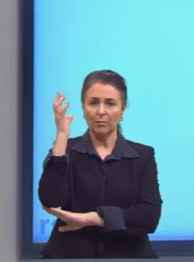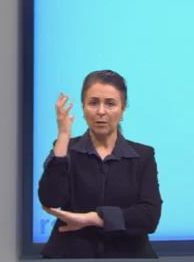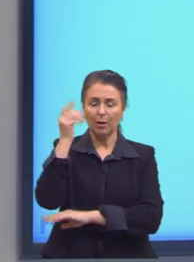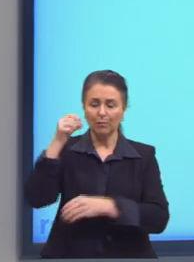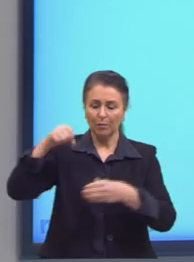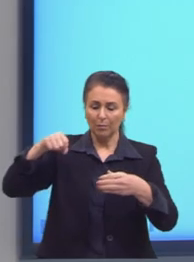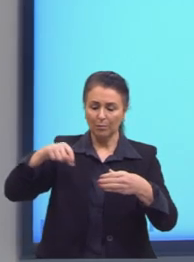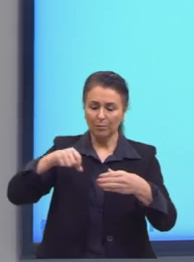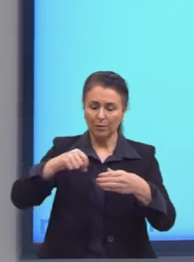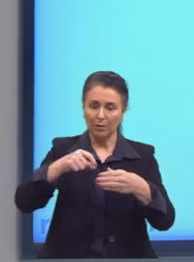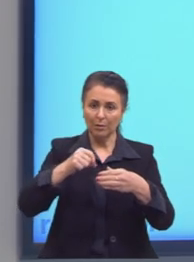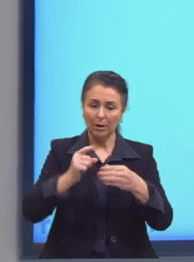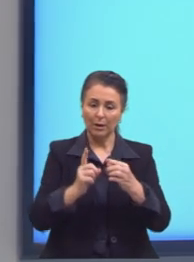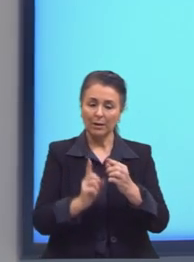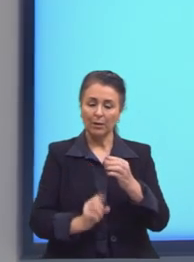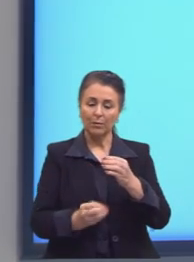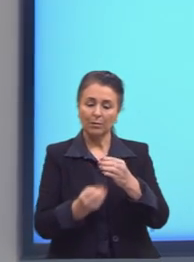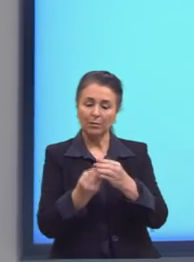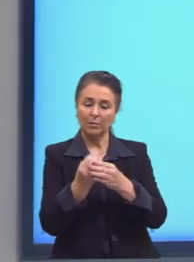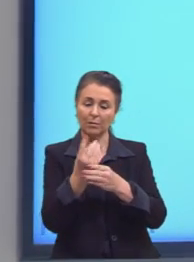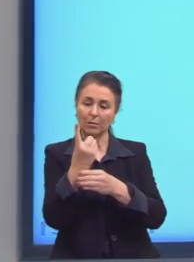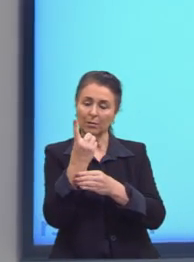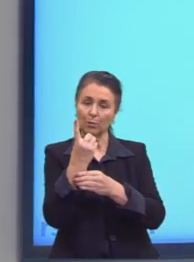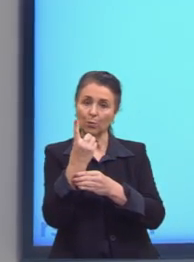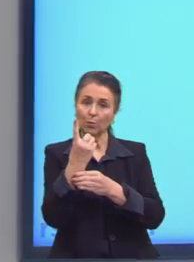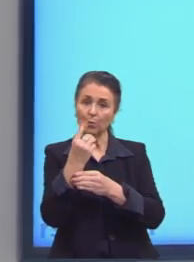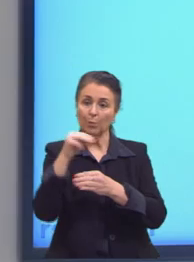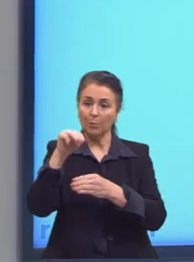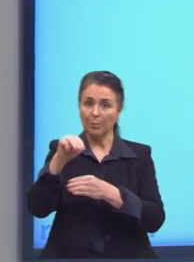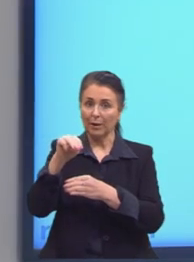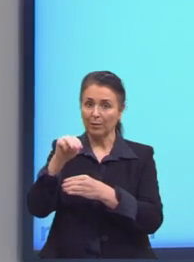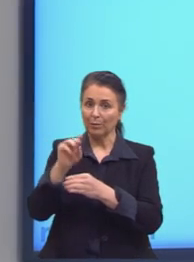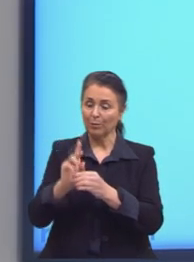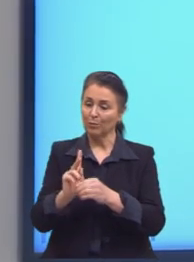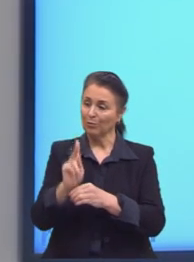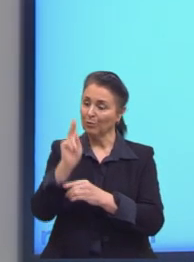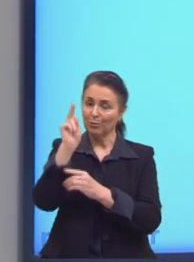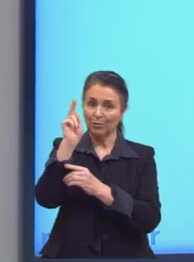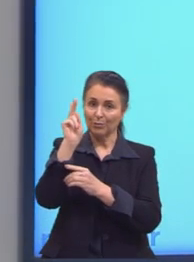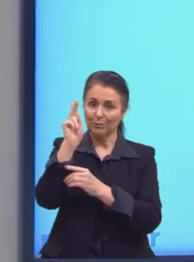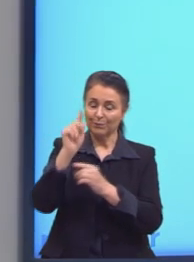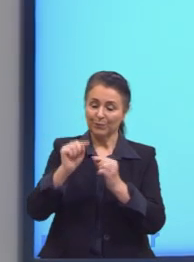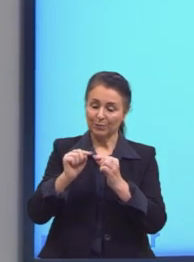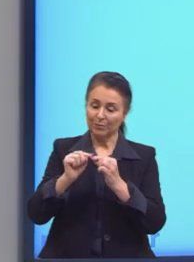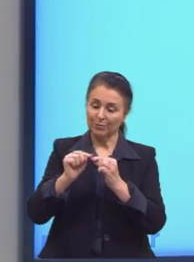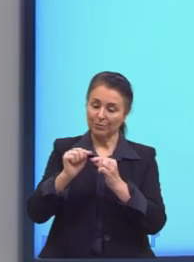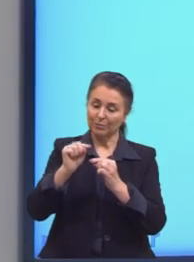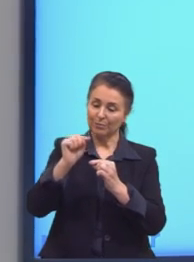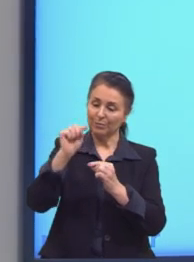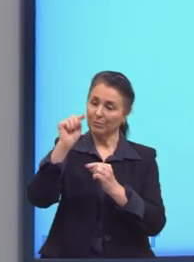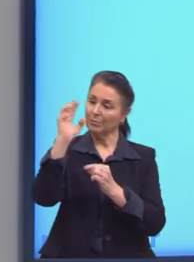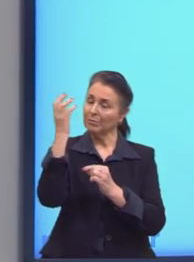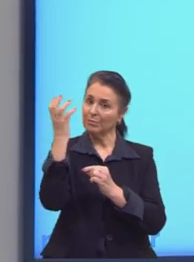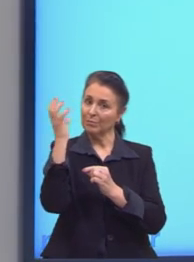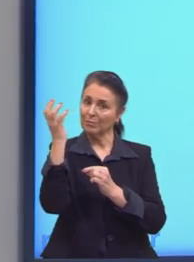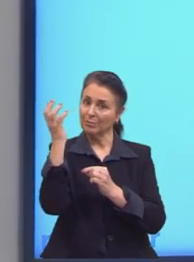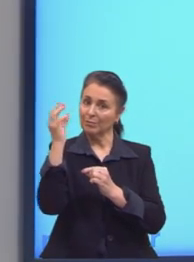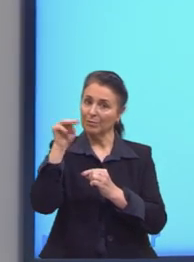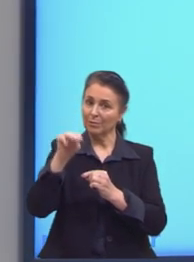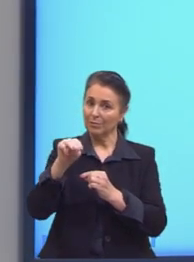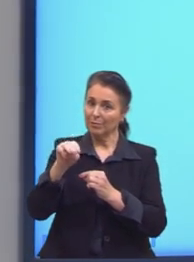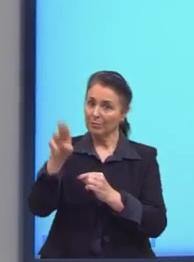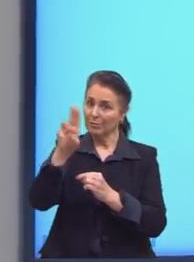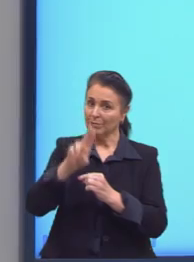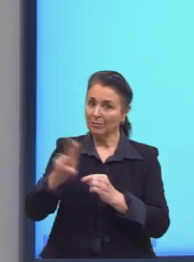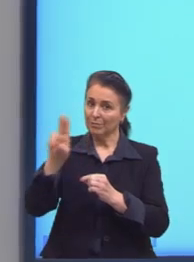muda com um metro de altura. Nessa evolução, a altura da árvore em metro é descrita